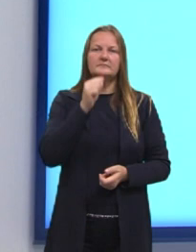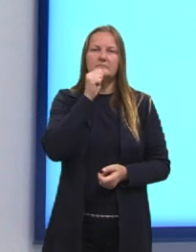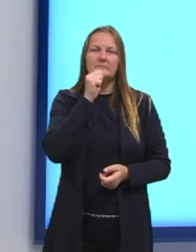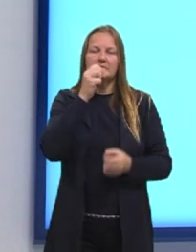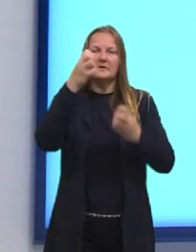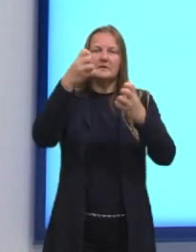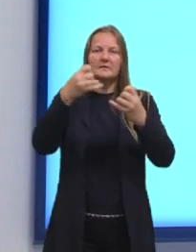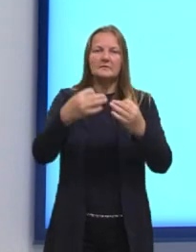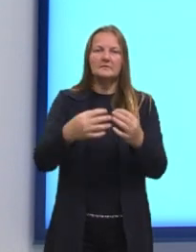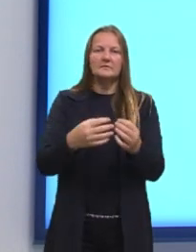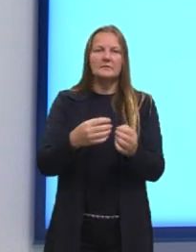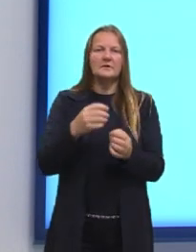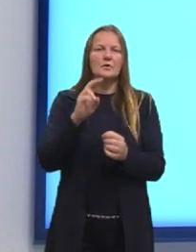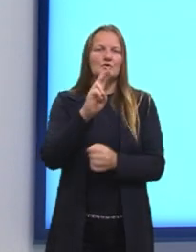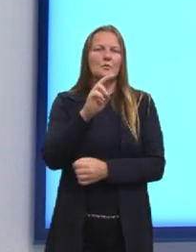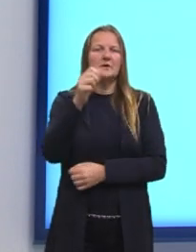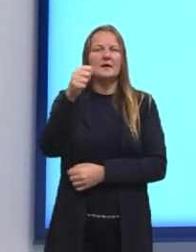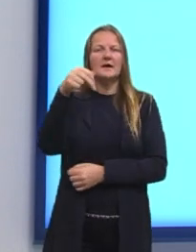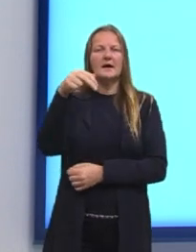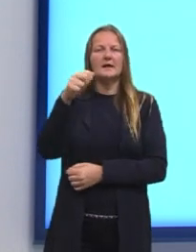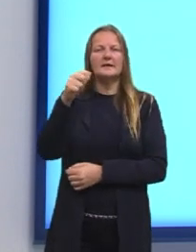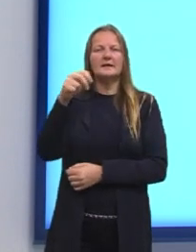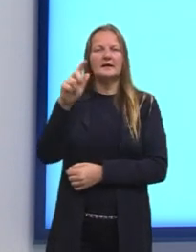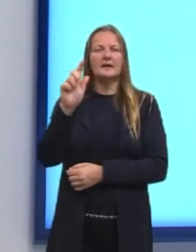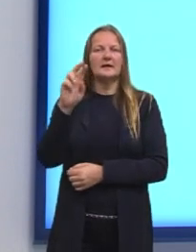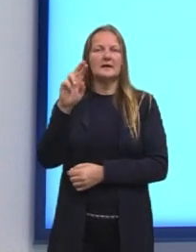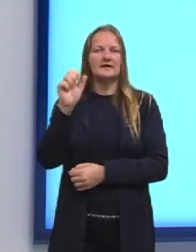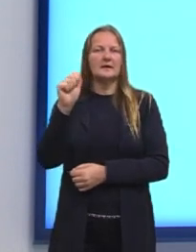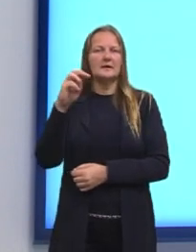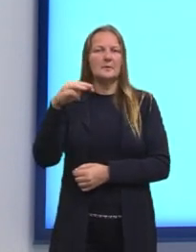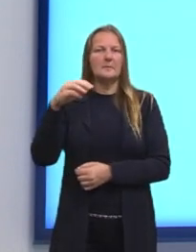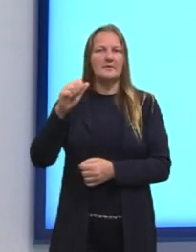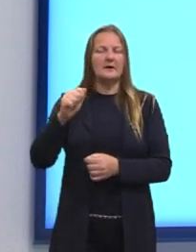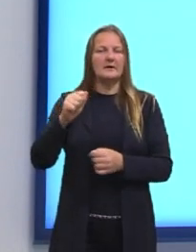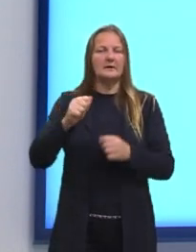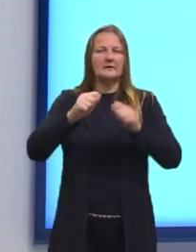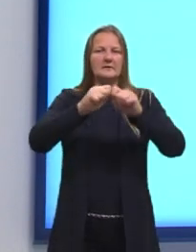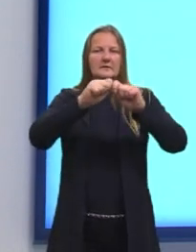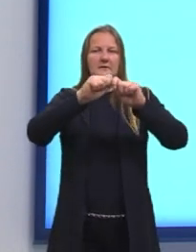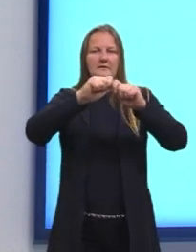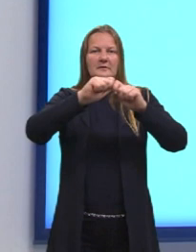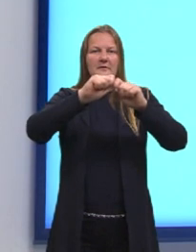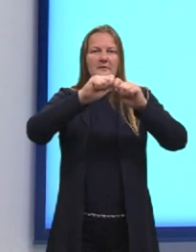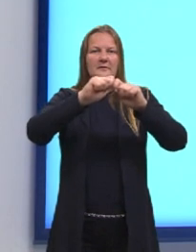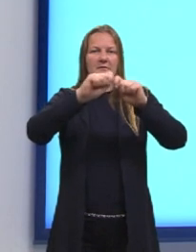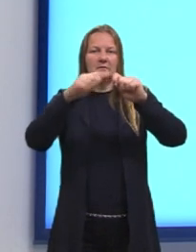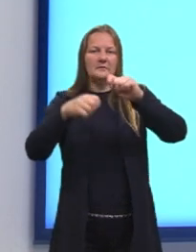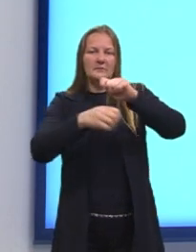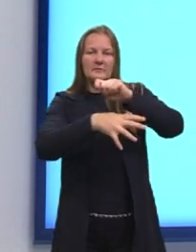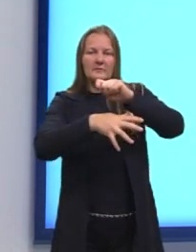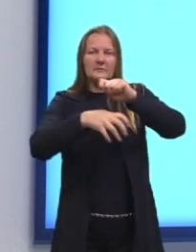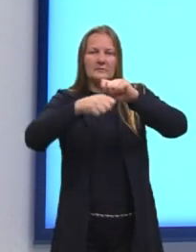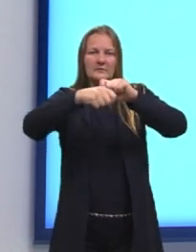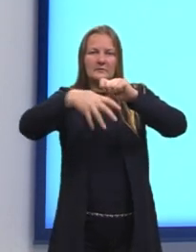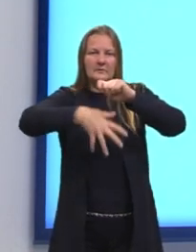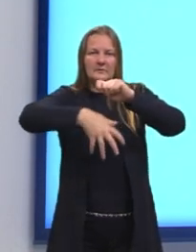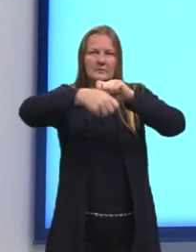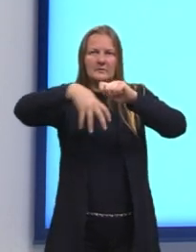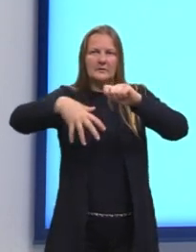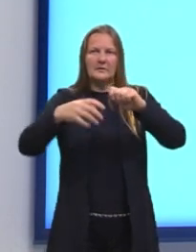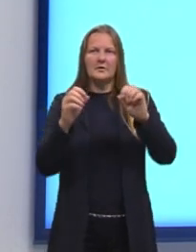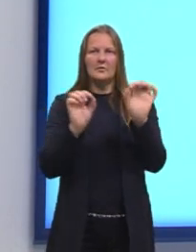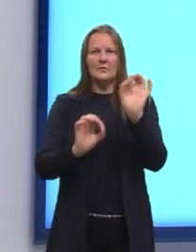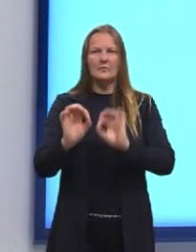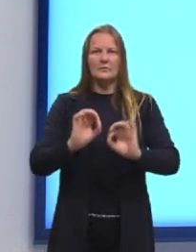muito no anagrama, trocar as letras de lugar e formar palavras novas. E aí é que na imagem nós temos,